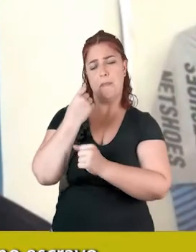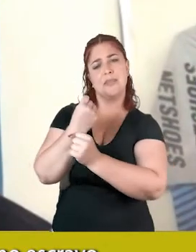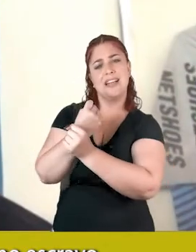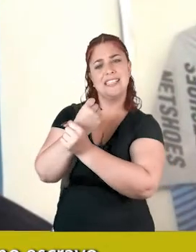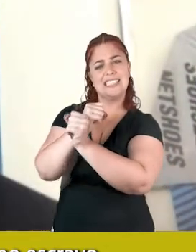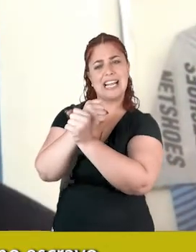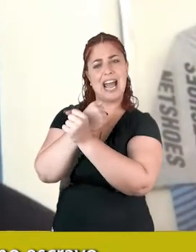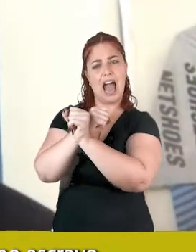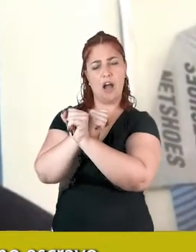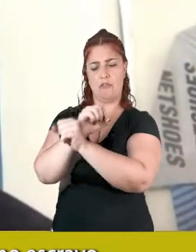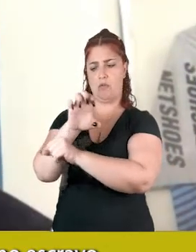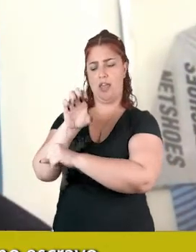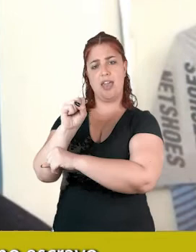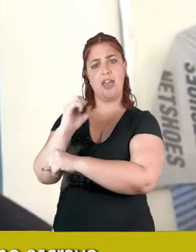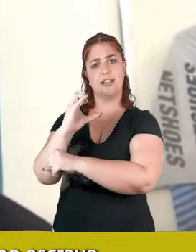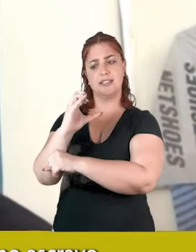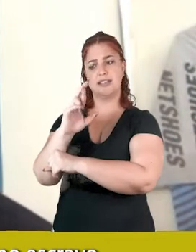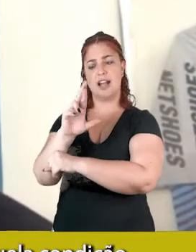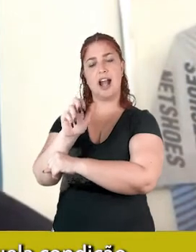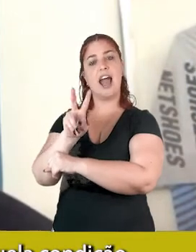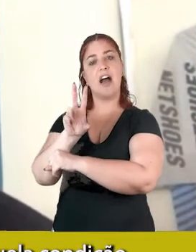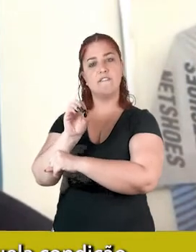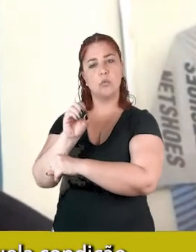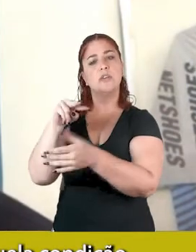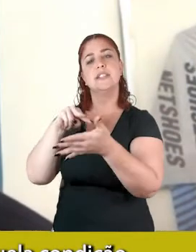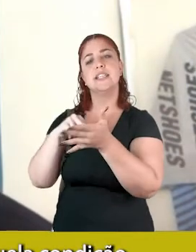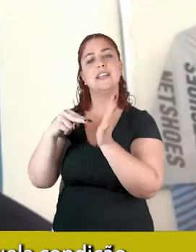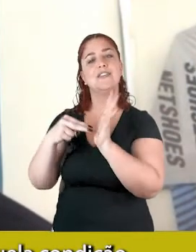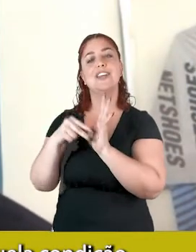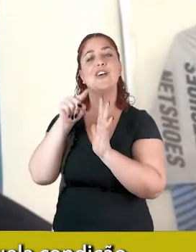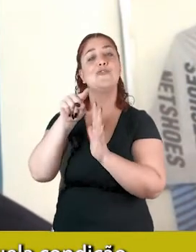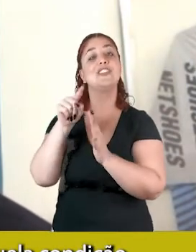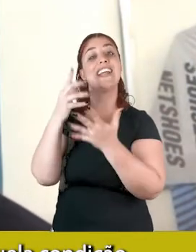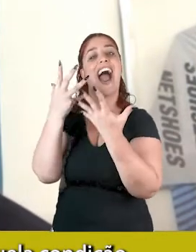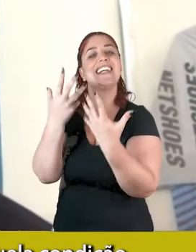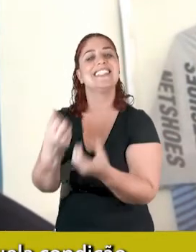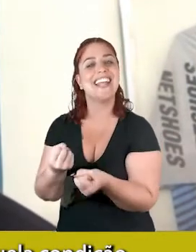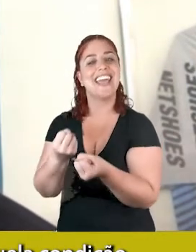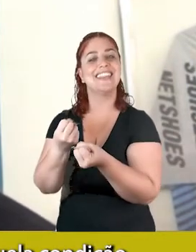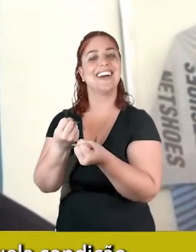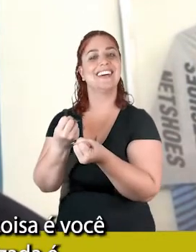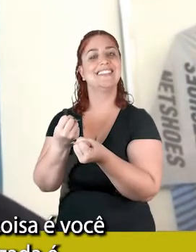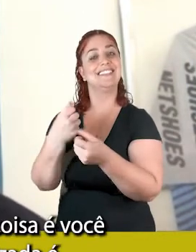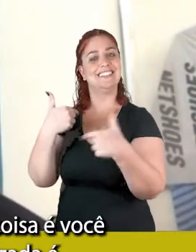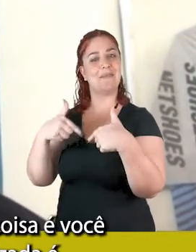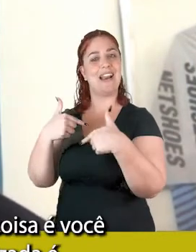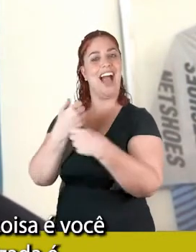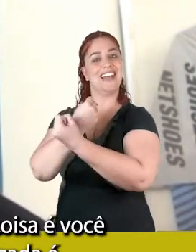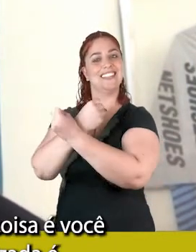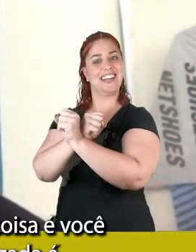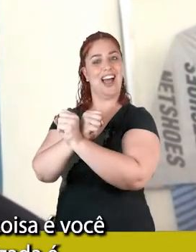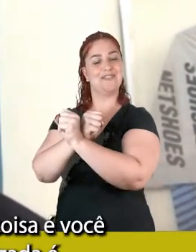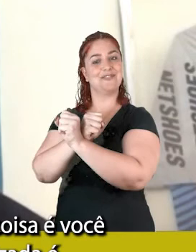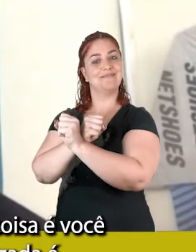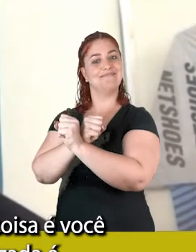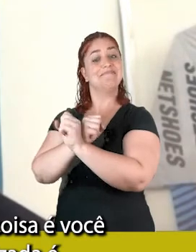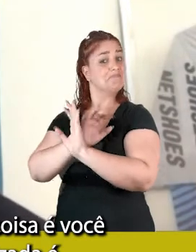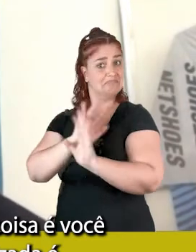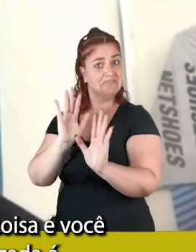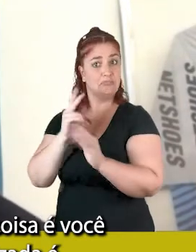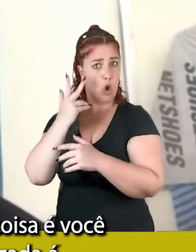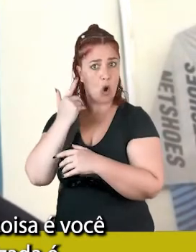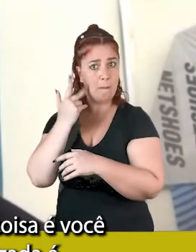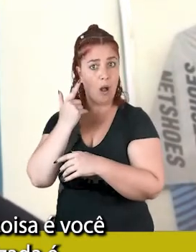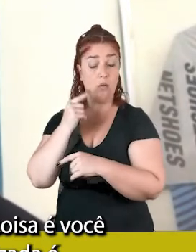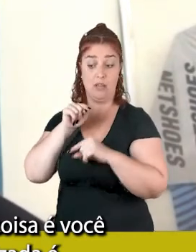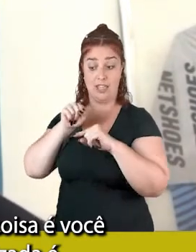quando você usa o termo escravo, é porque você aceitava aquela condição e você era aqui, né, uma